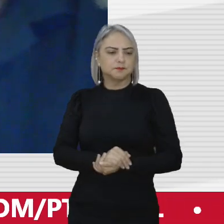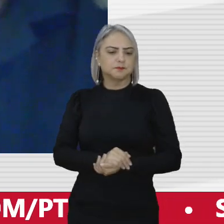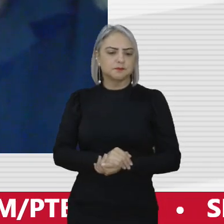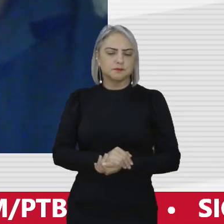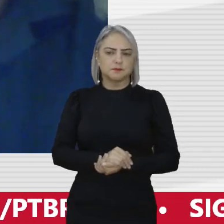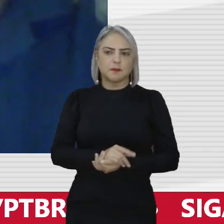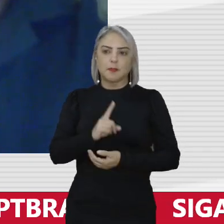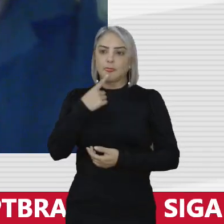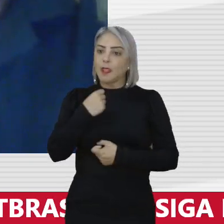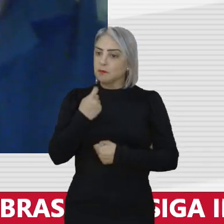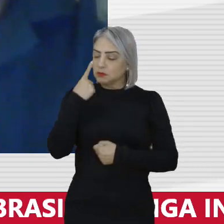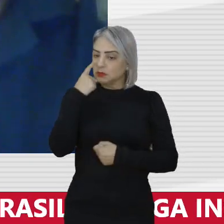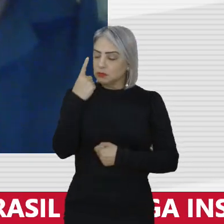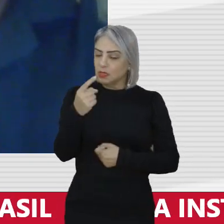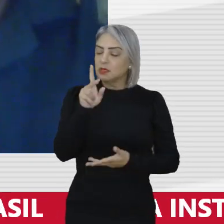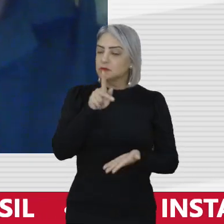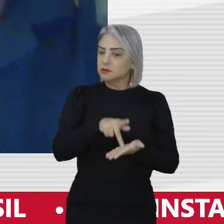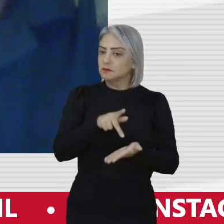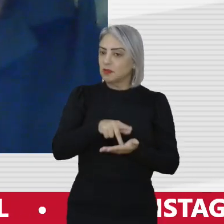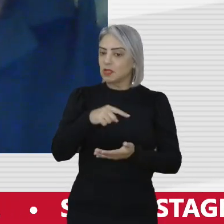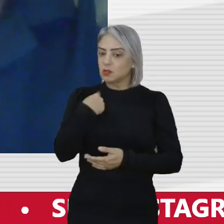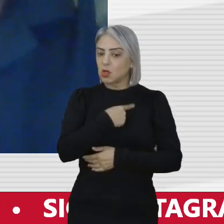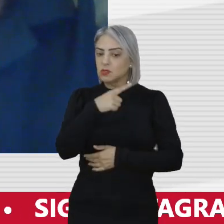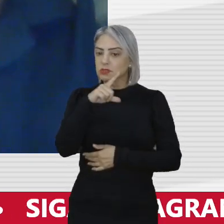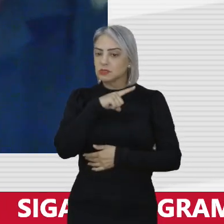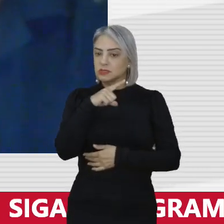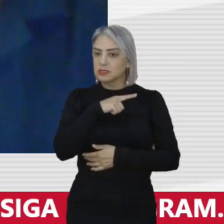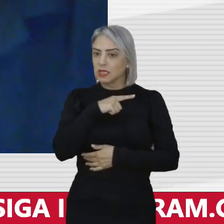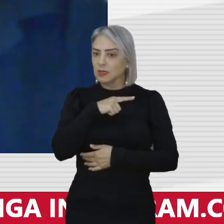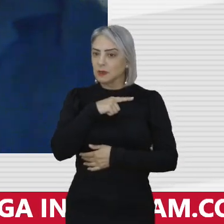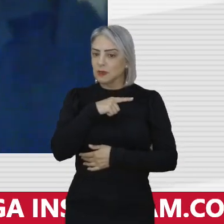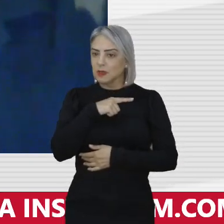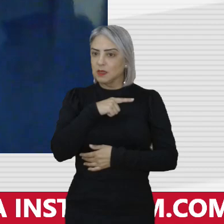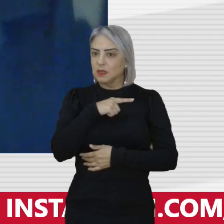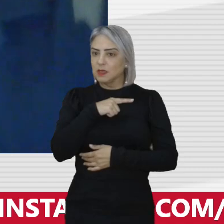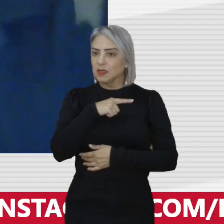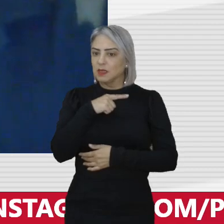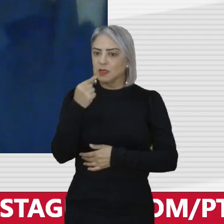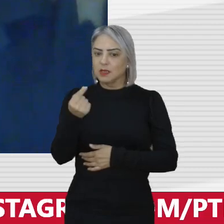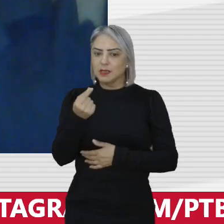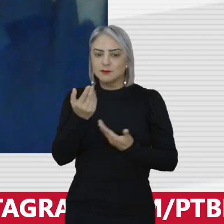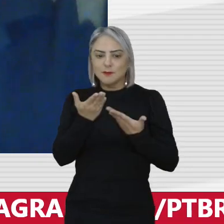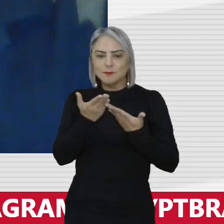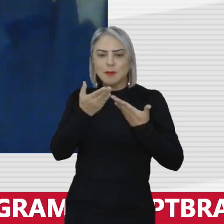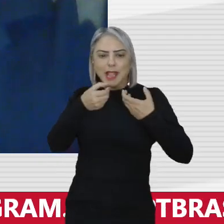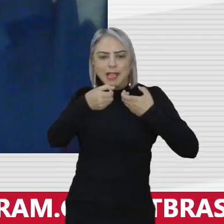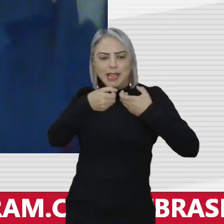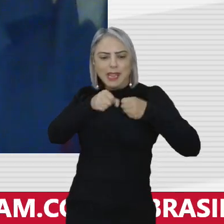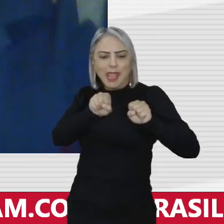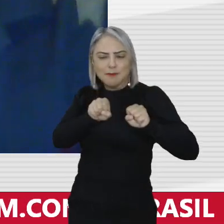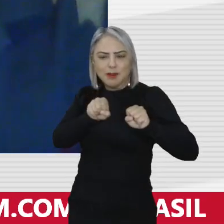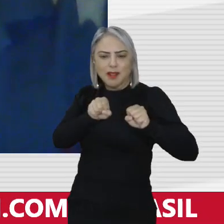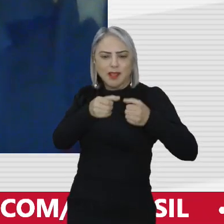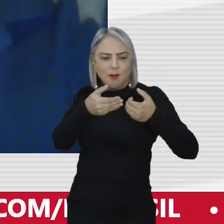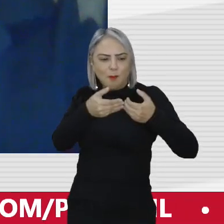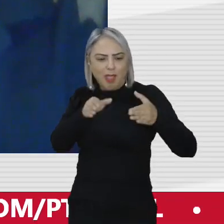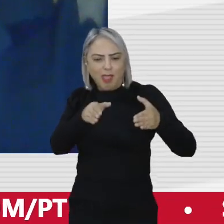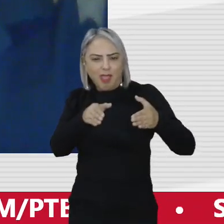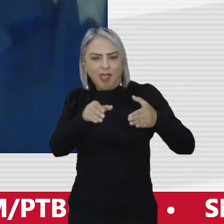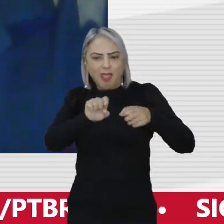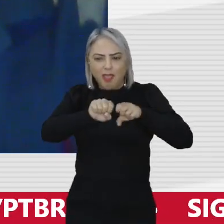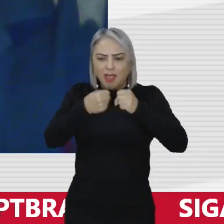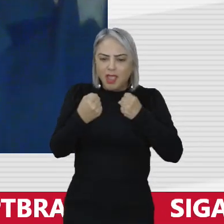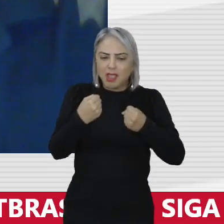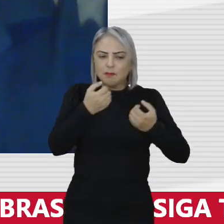Muito interessante isso. De fato, nós temos uma... Nós não tivemos uma ruptura, né? Nós não tivemos uma ruptura com esse